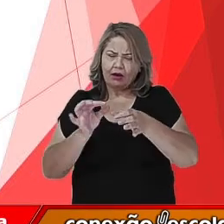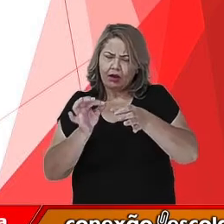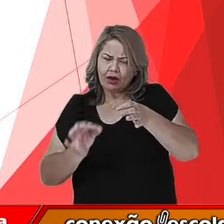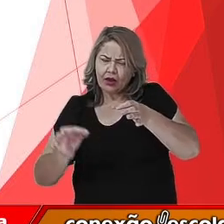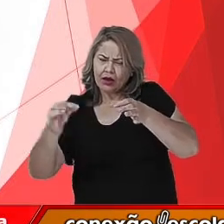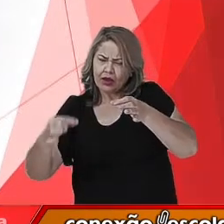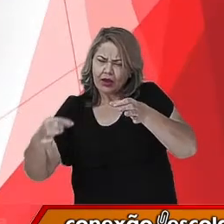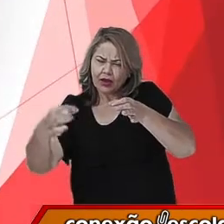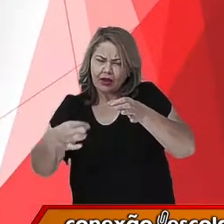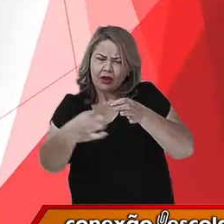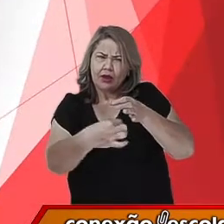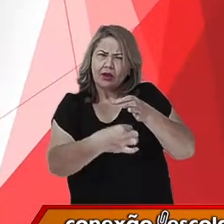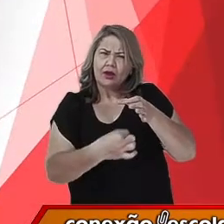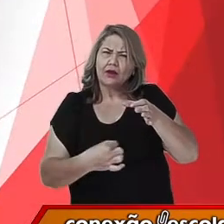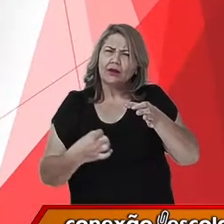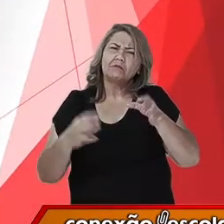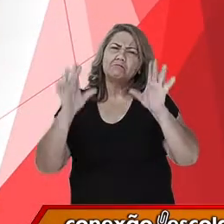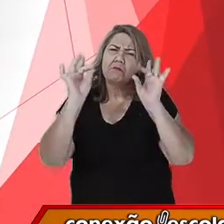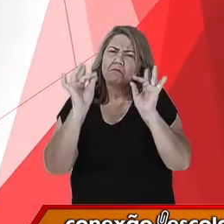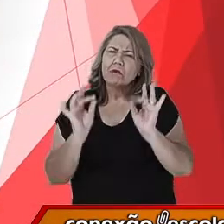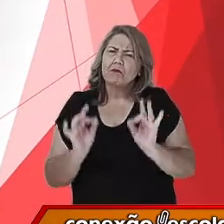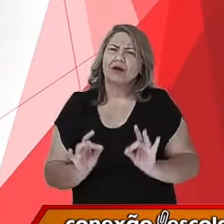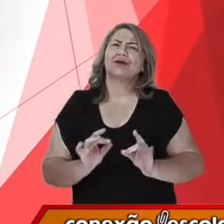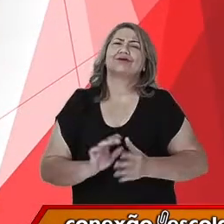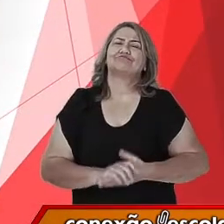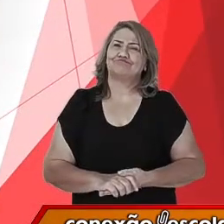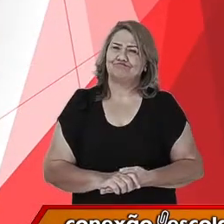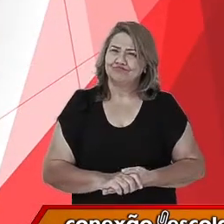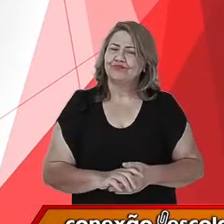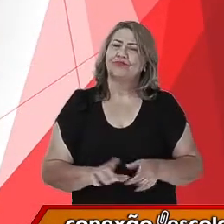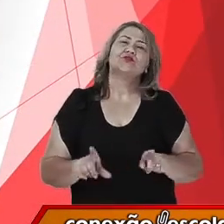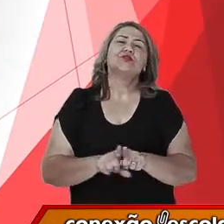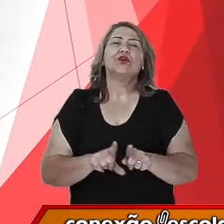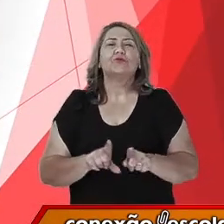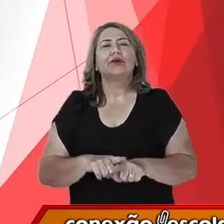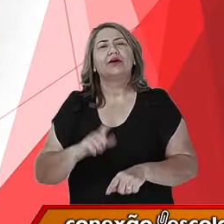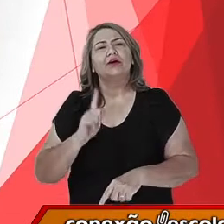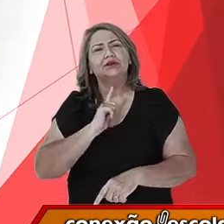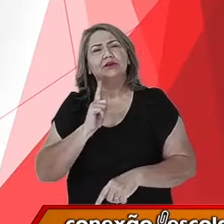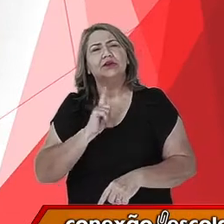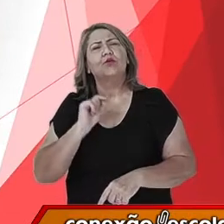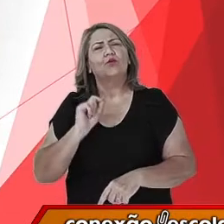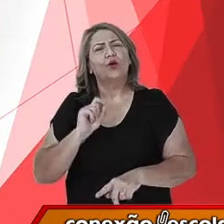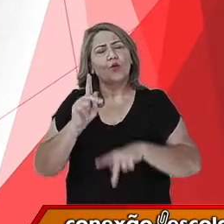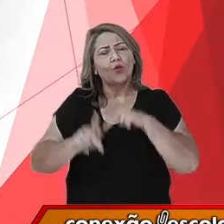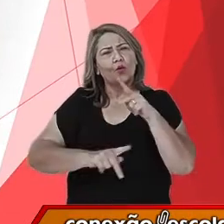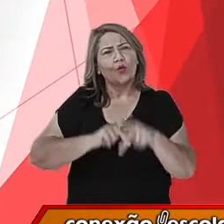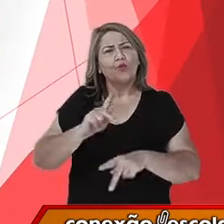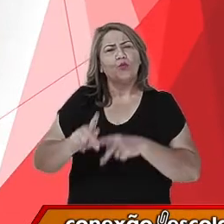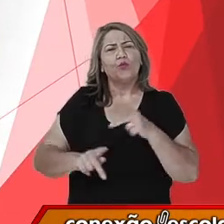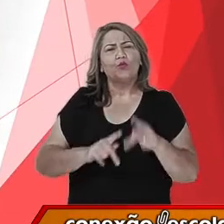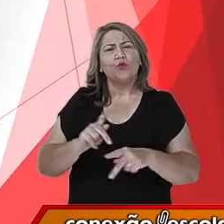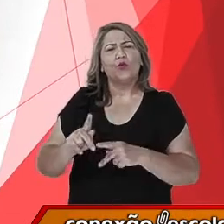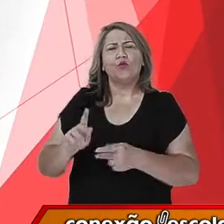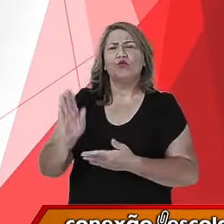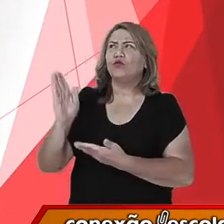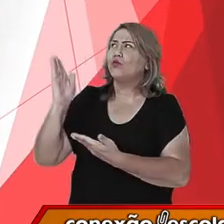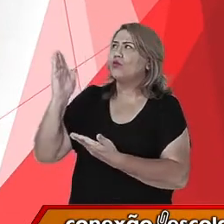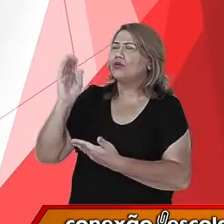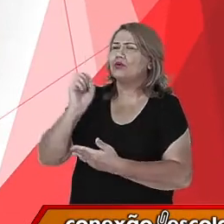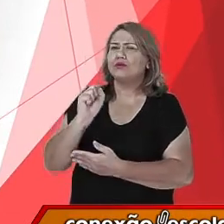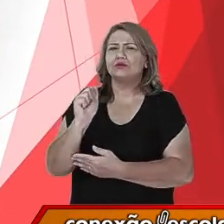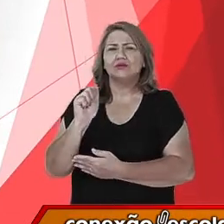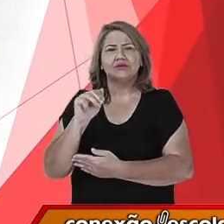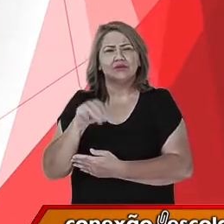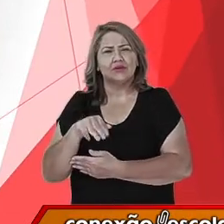que aí existem. Além disso, nós temos também o povo, o povo dos Sambaquis, que vivia no sul do Brasil.